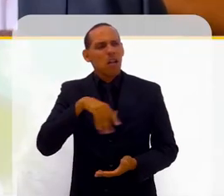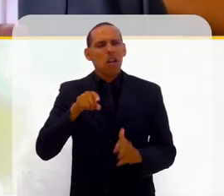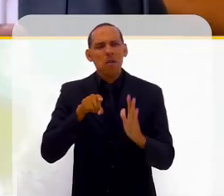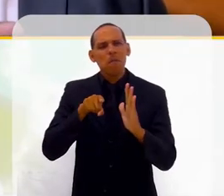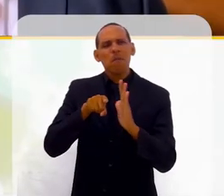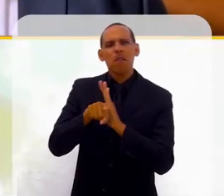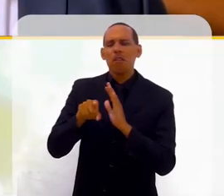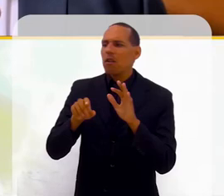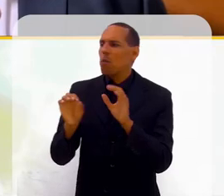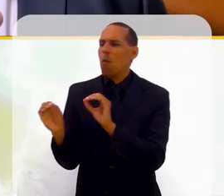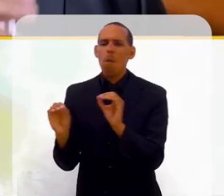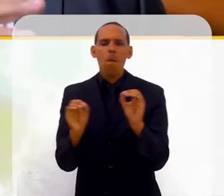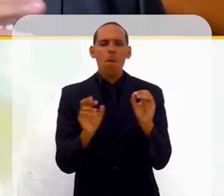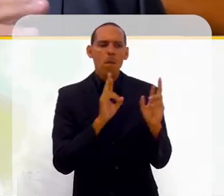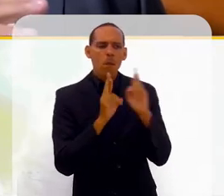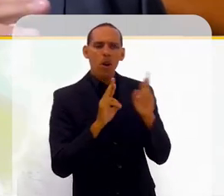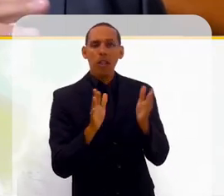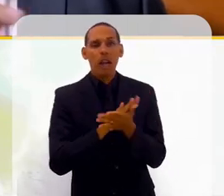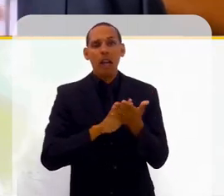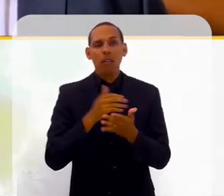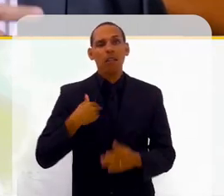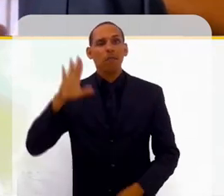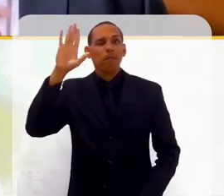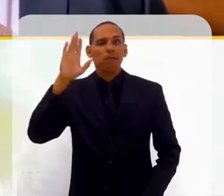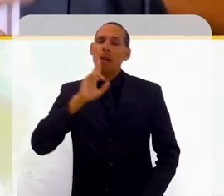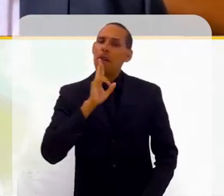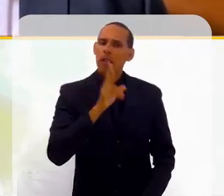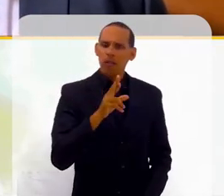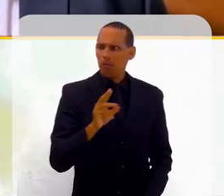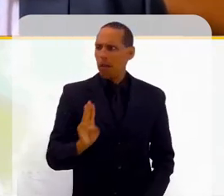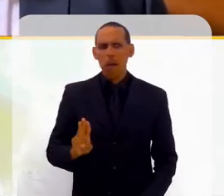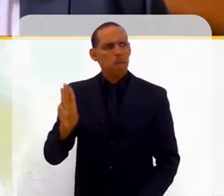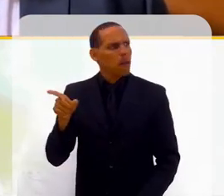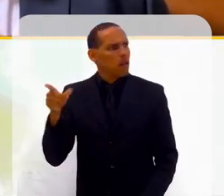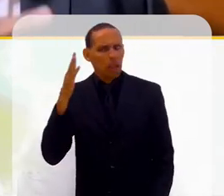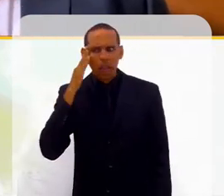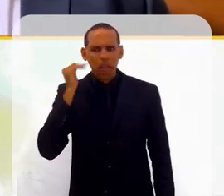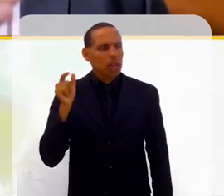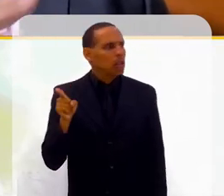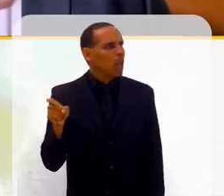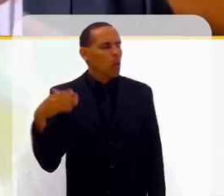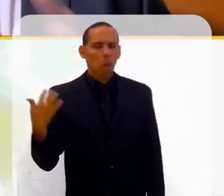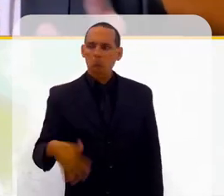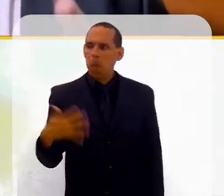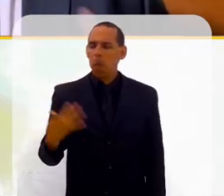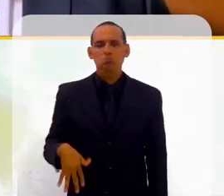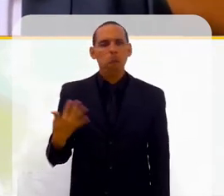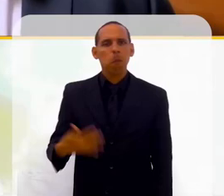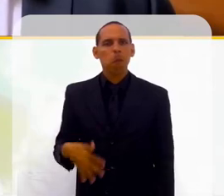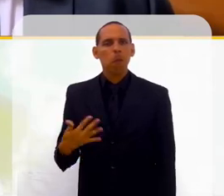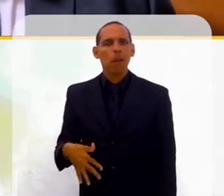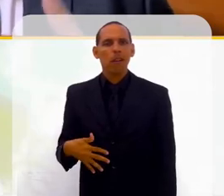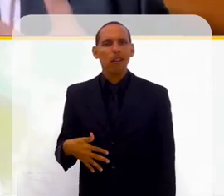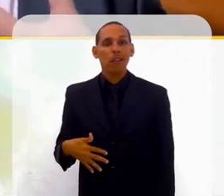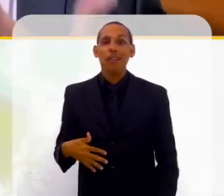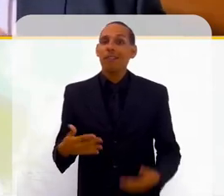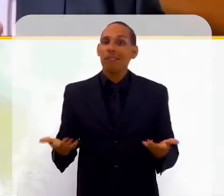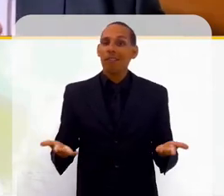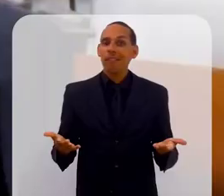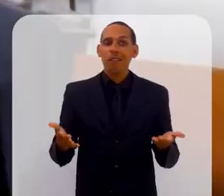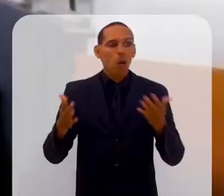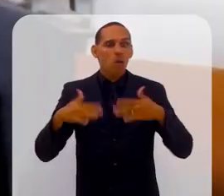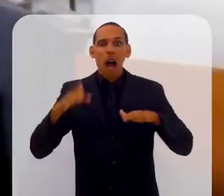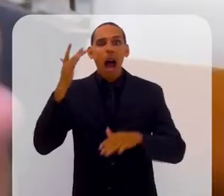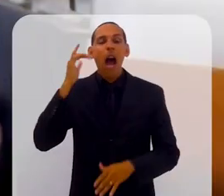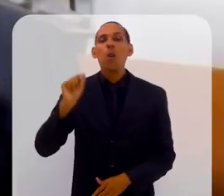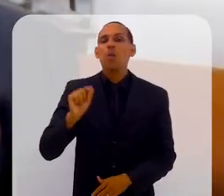respondeu. levantei a mão e respondia e todo mundo ficou. O Maranhense que respondeu, ó, com aquela coisa ali na sala, né? E todo mundo